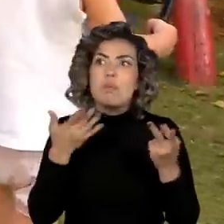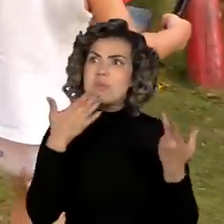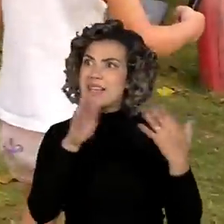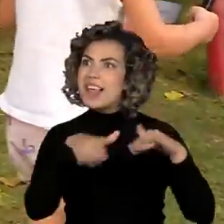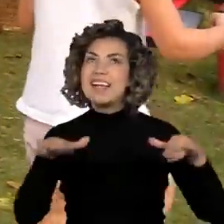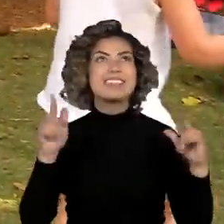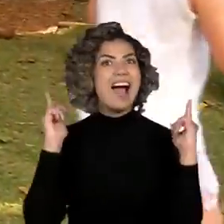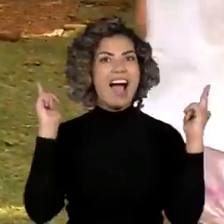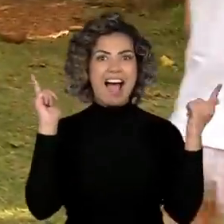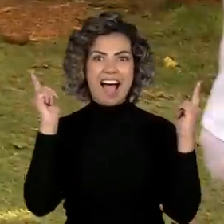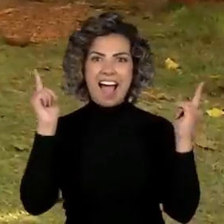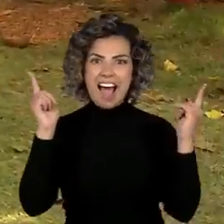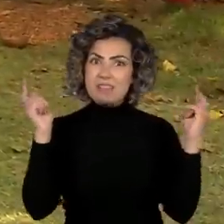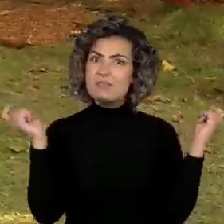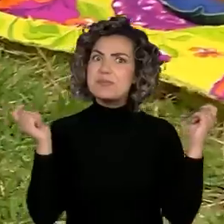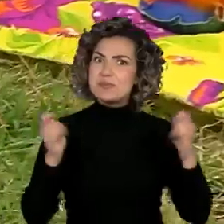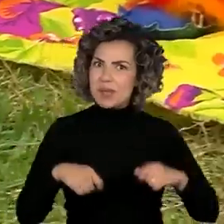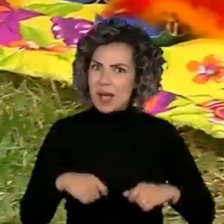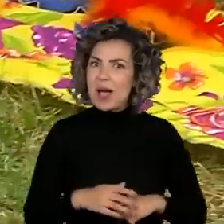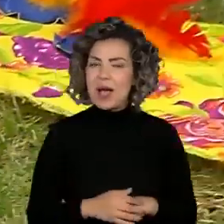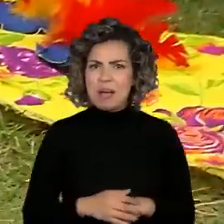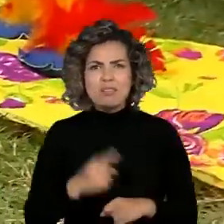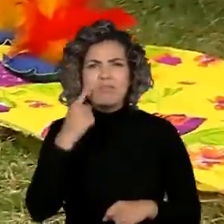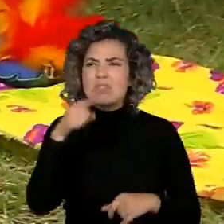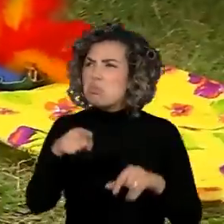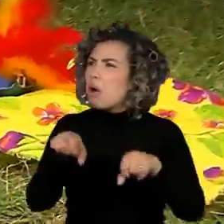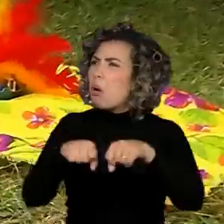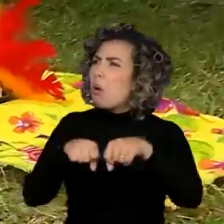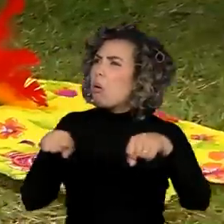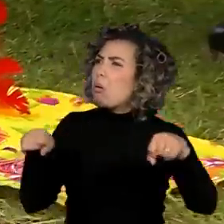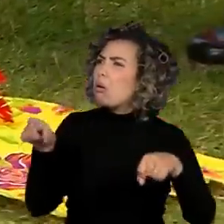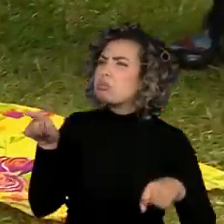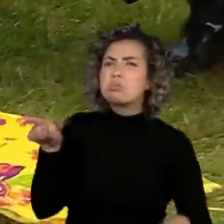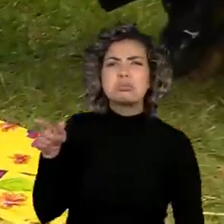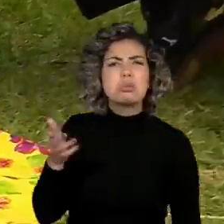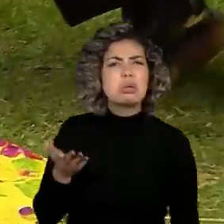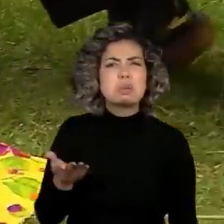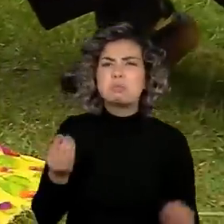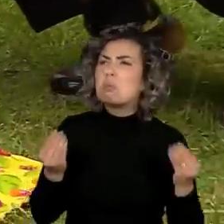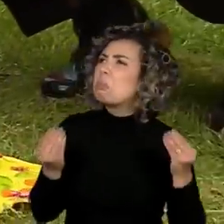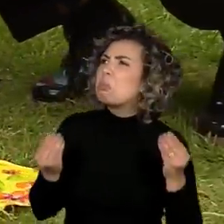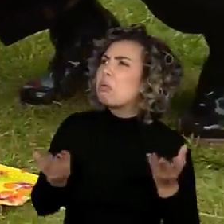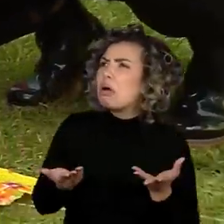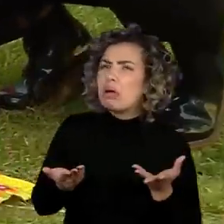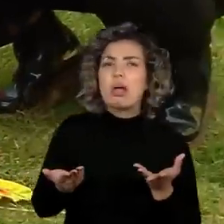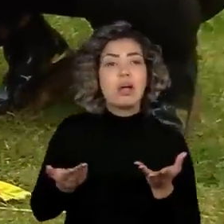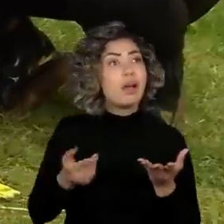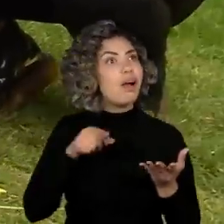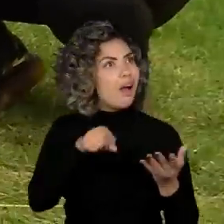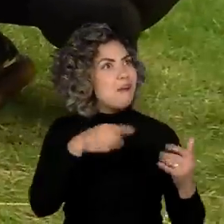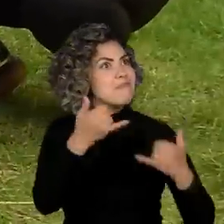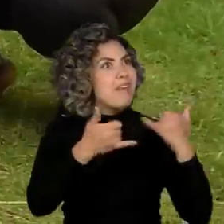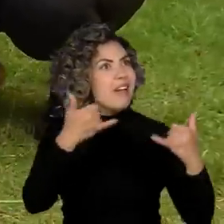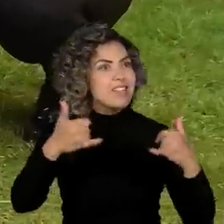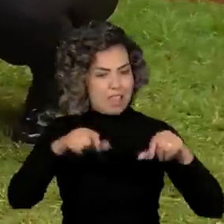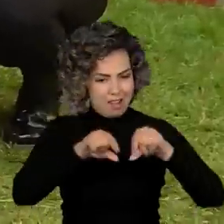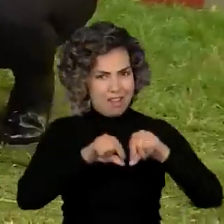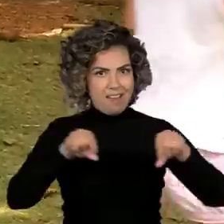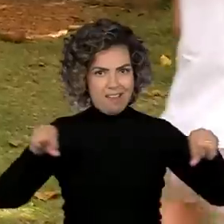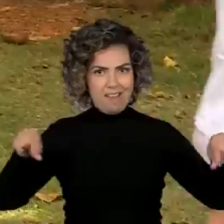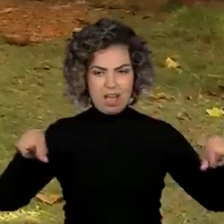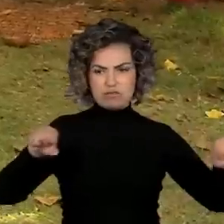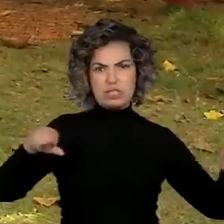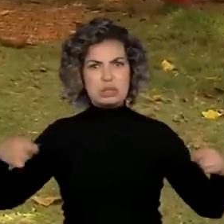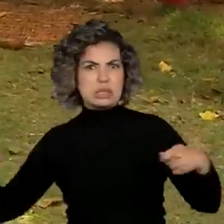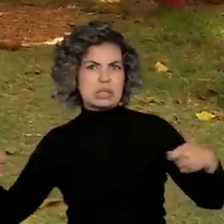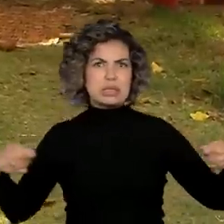crianças. Aqui na frente tem uma corda? O que é isso? Nós também brincamos de cabo de guerra. E muitas vezes